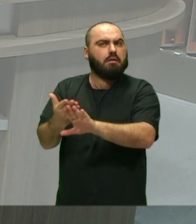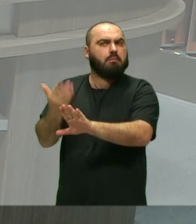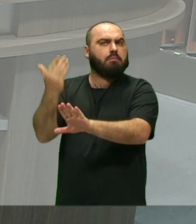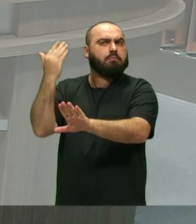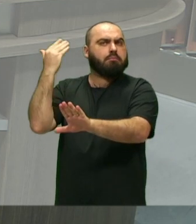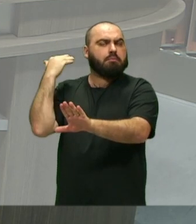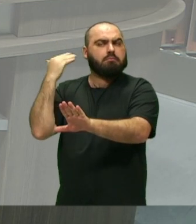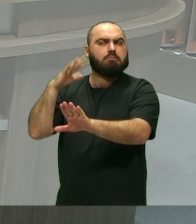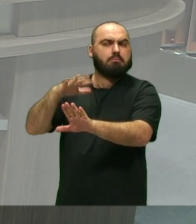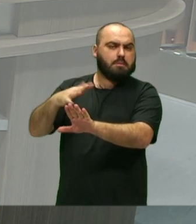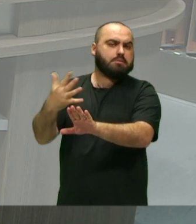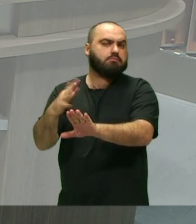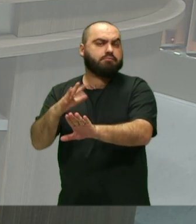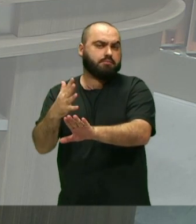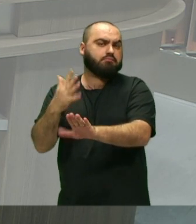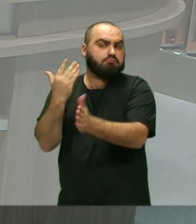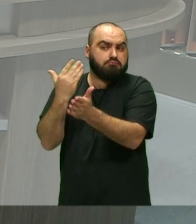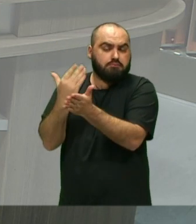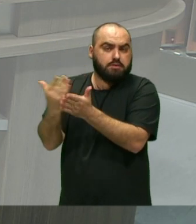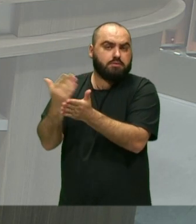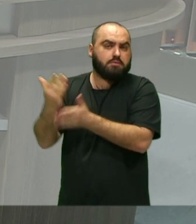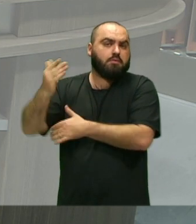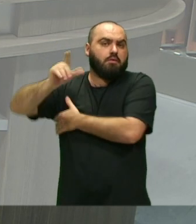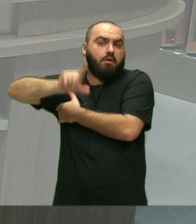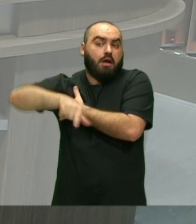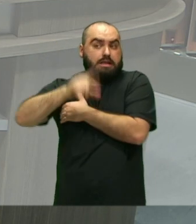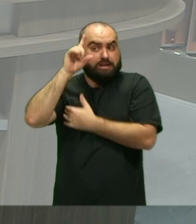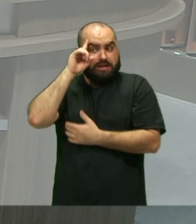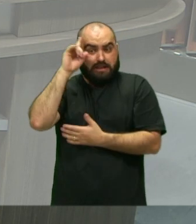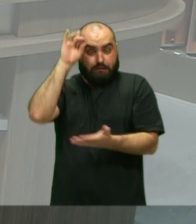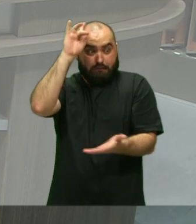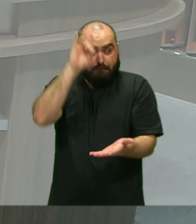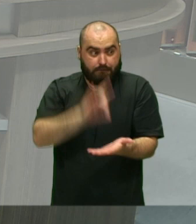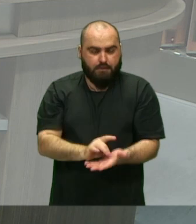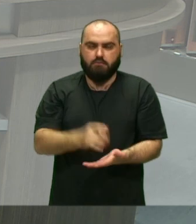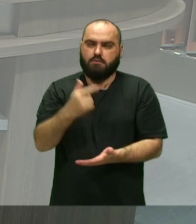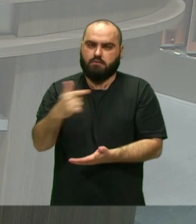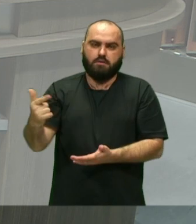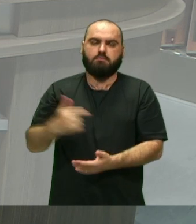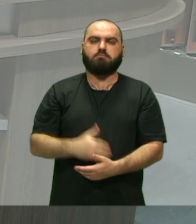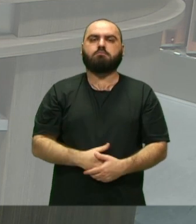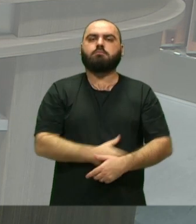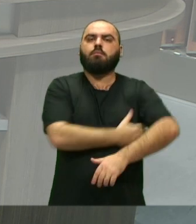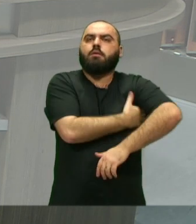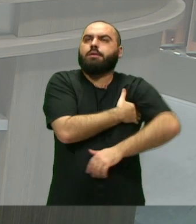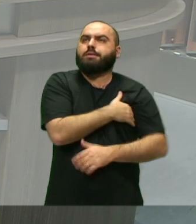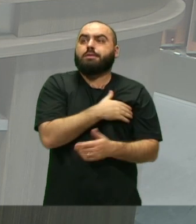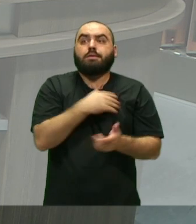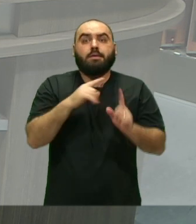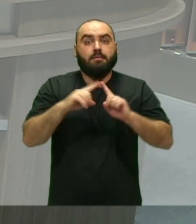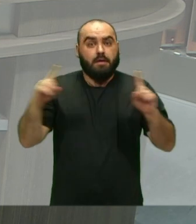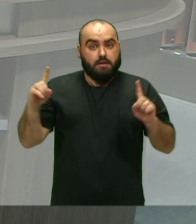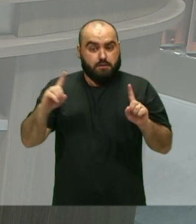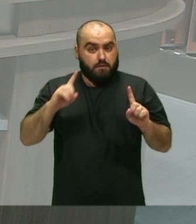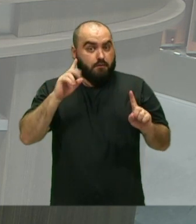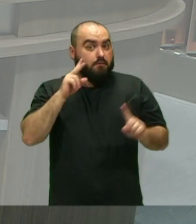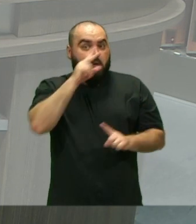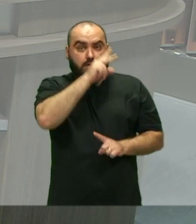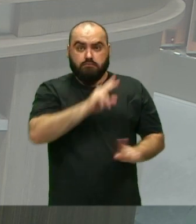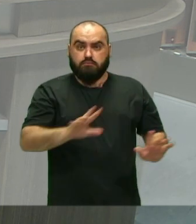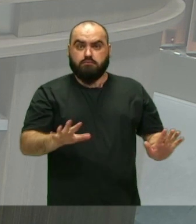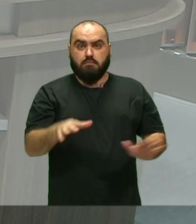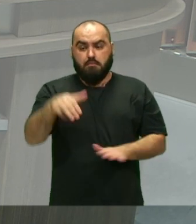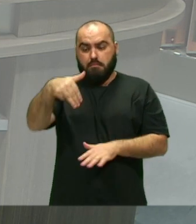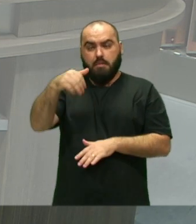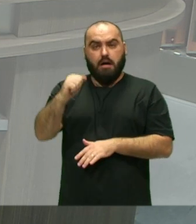25 Não tem A data certa Mas começou Há bem pouco tempo Tendo em vista Que o maracatu